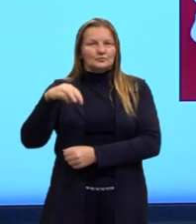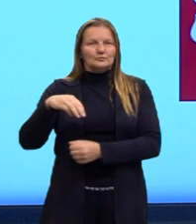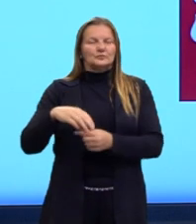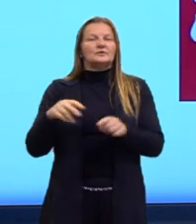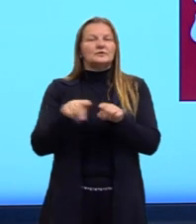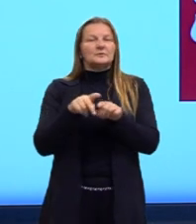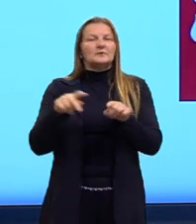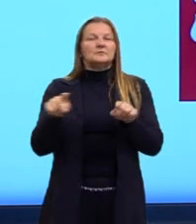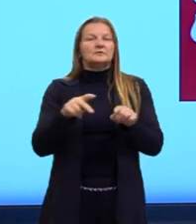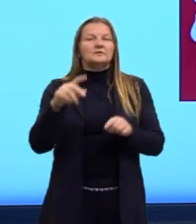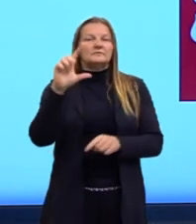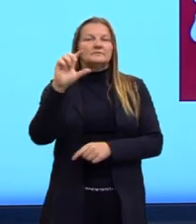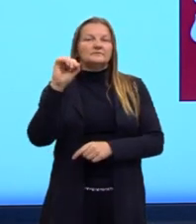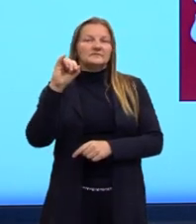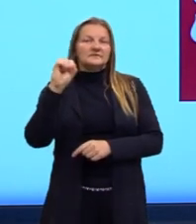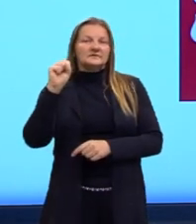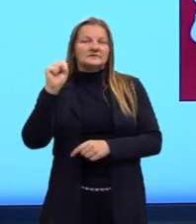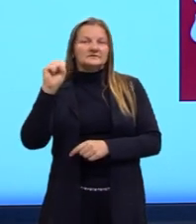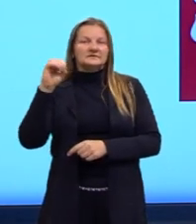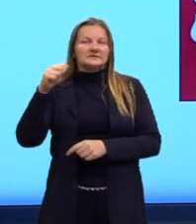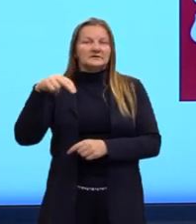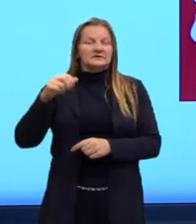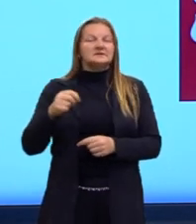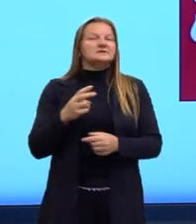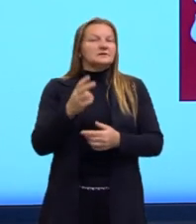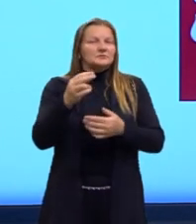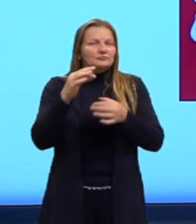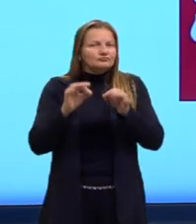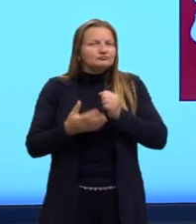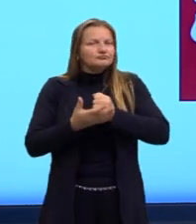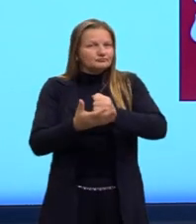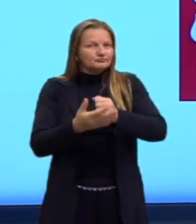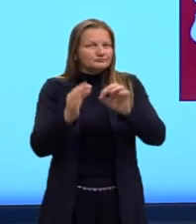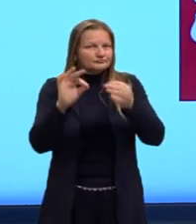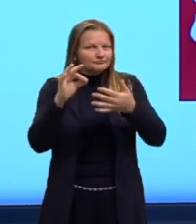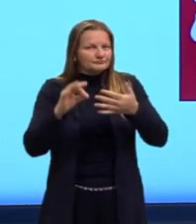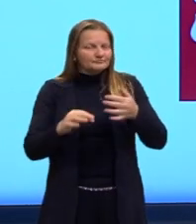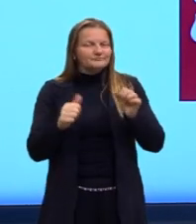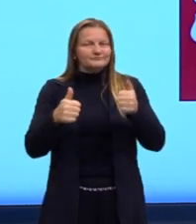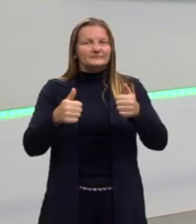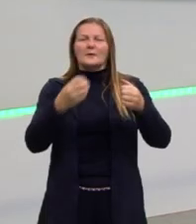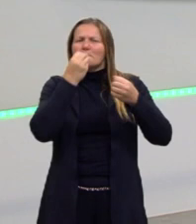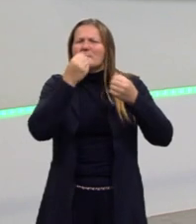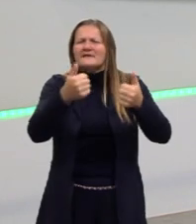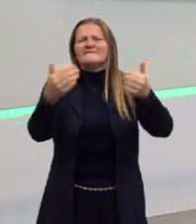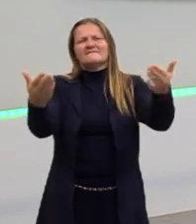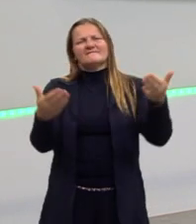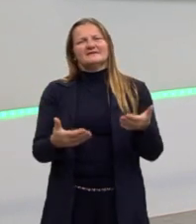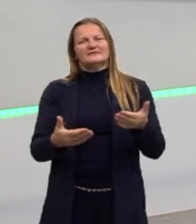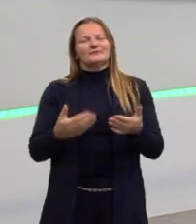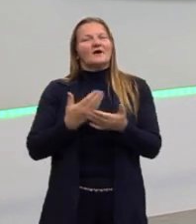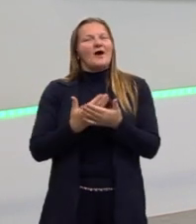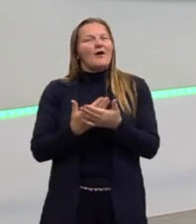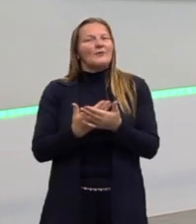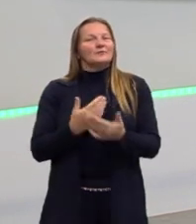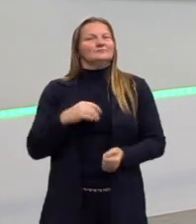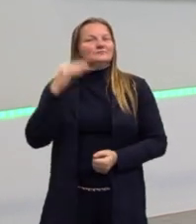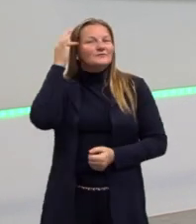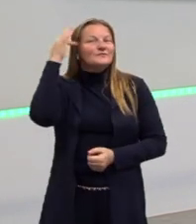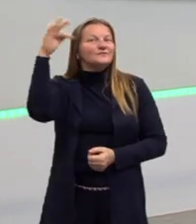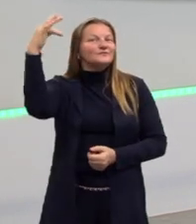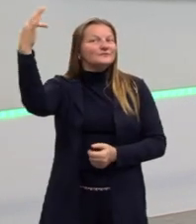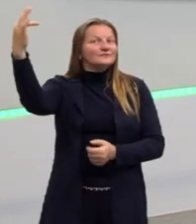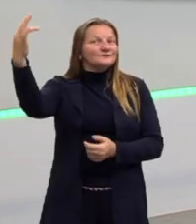professora Lisiane que sempre nos acompanha com a gente, tá bom? Então sejam todos bem-vindos, vamos lá para mais uma aula de